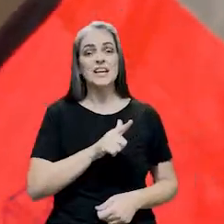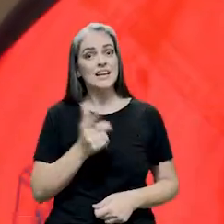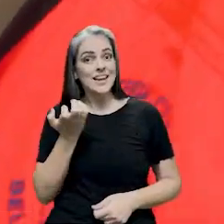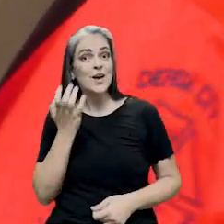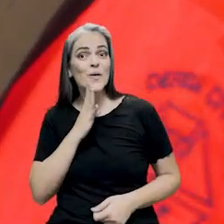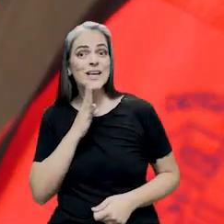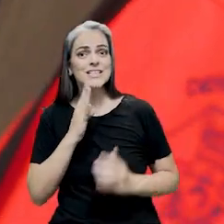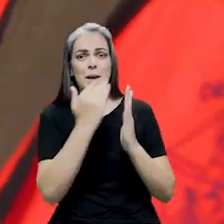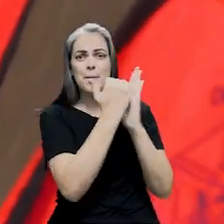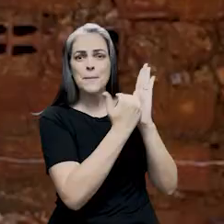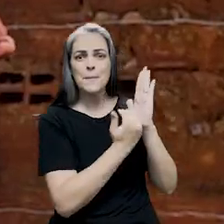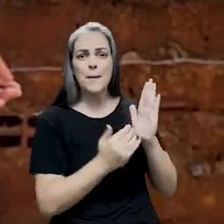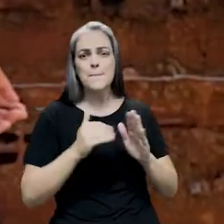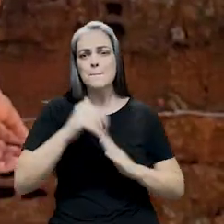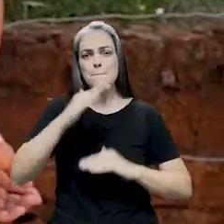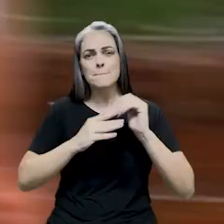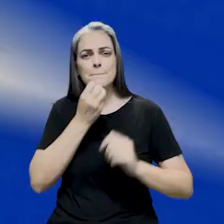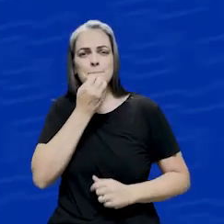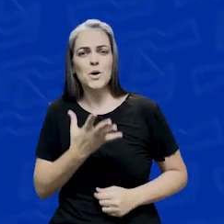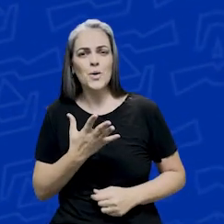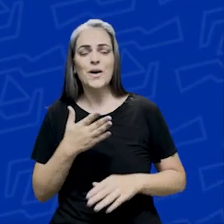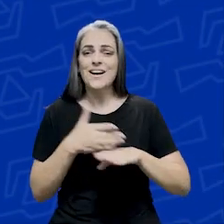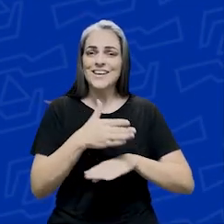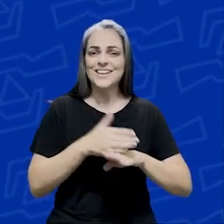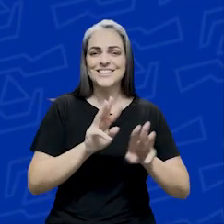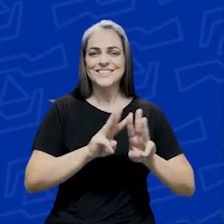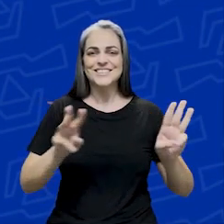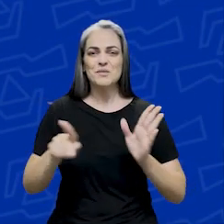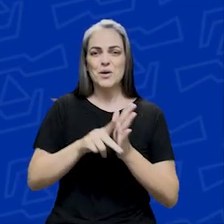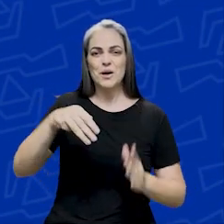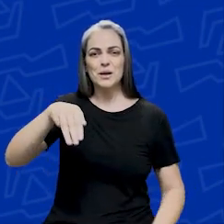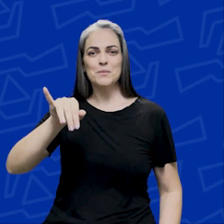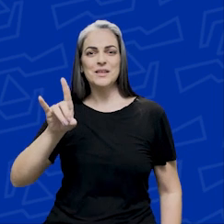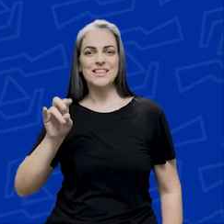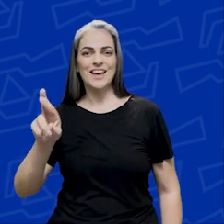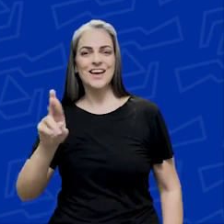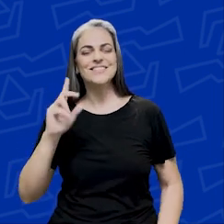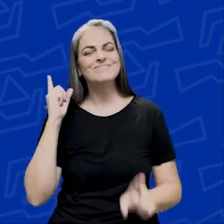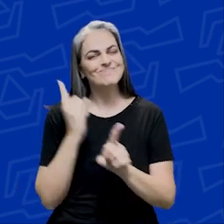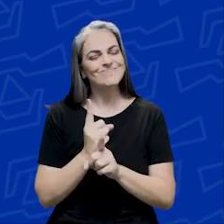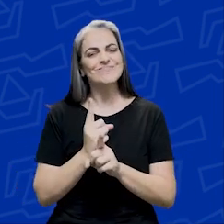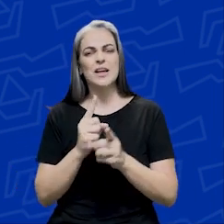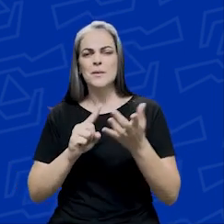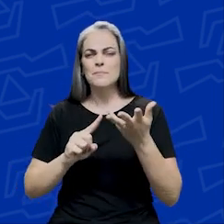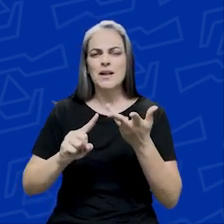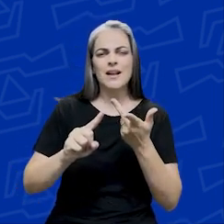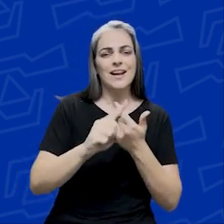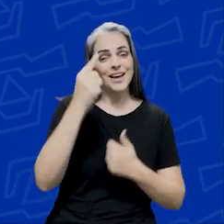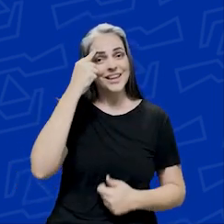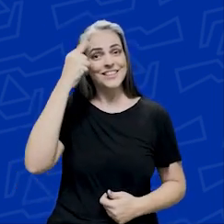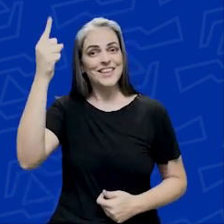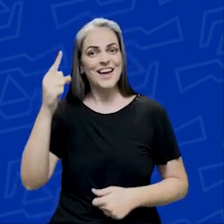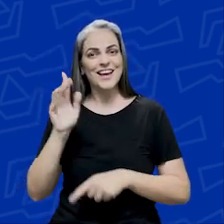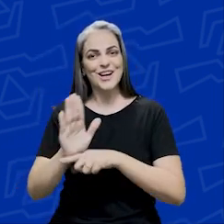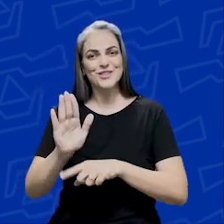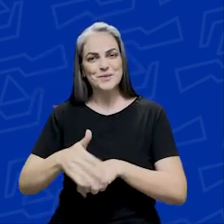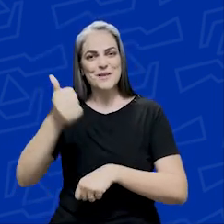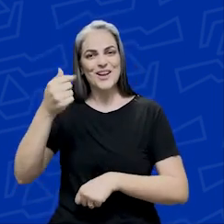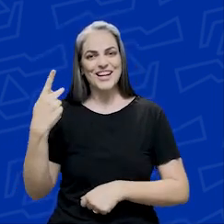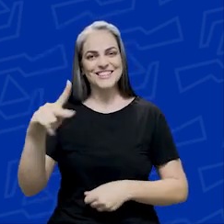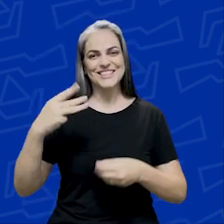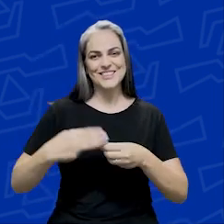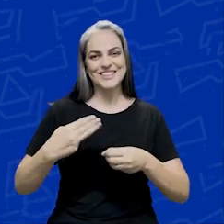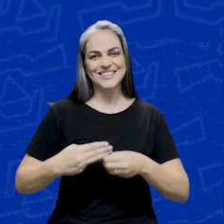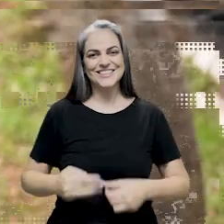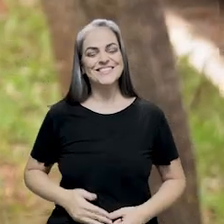Quer conhecer mais sobre essas boas práticas? Acesse o site do MDR. Lá você encontrará uma ou mais ideias para melhorar